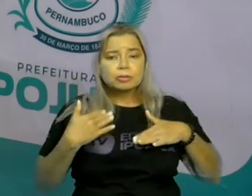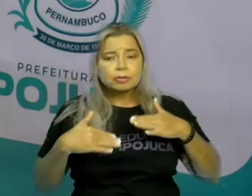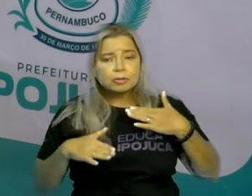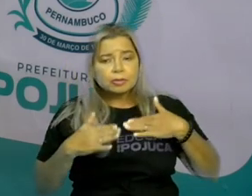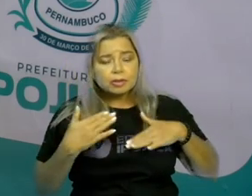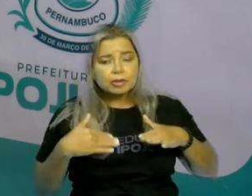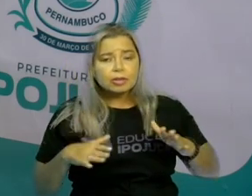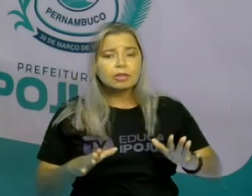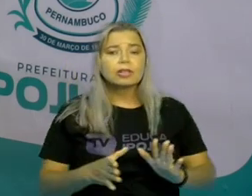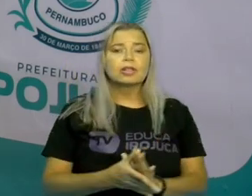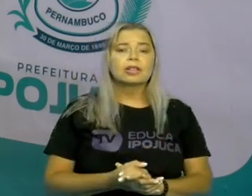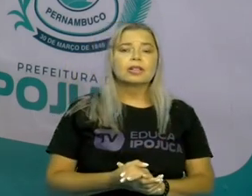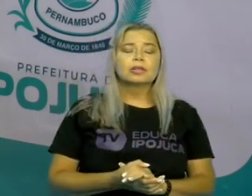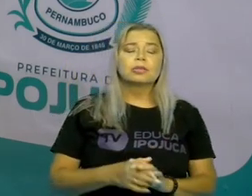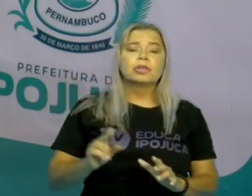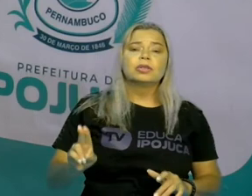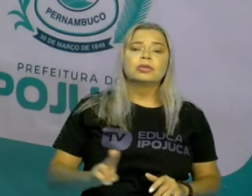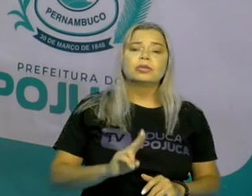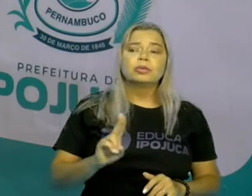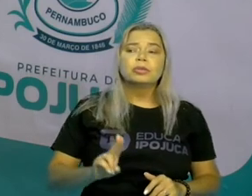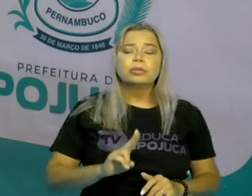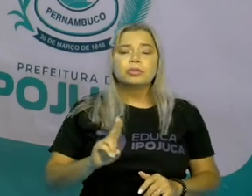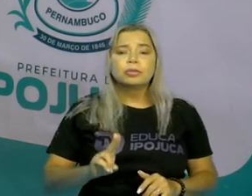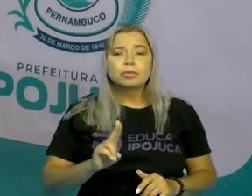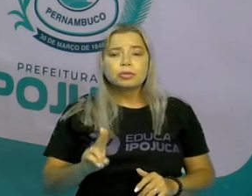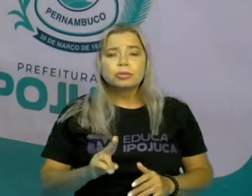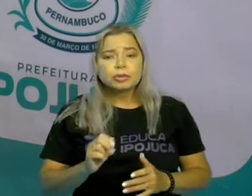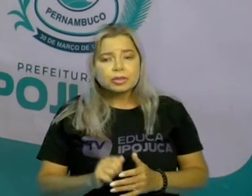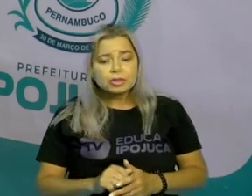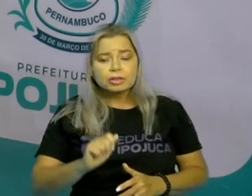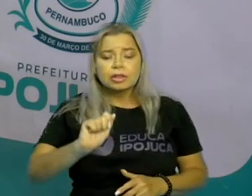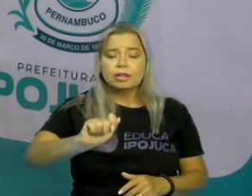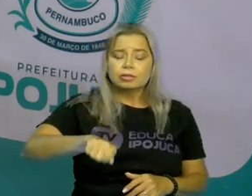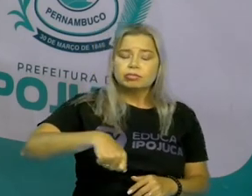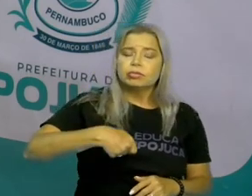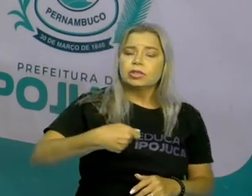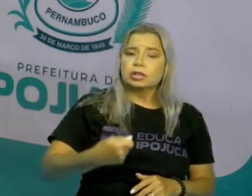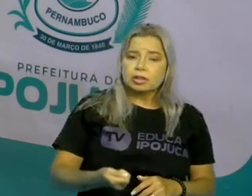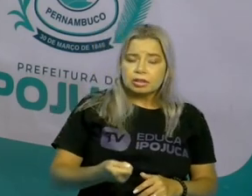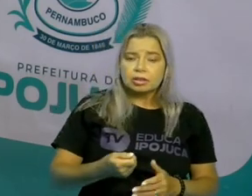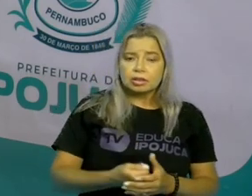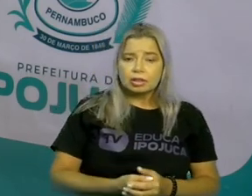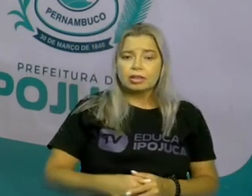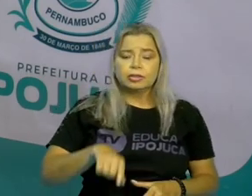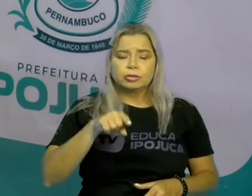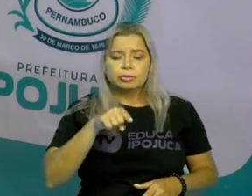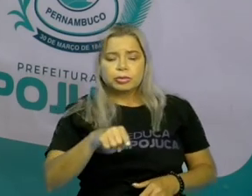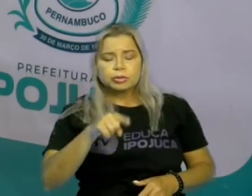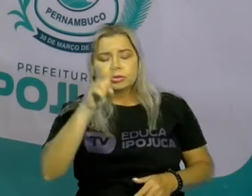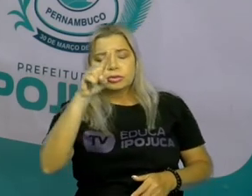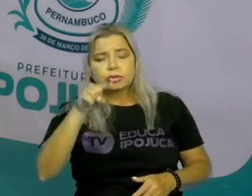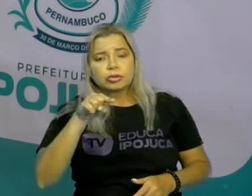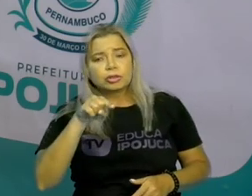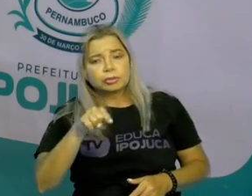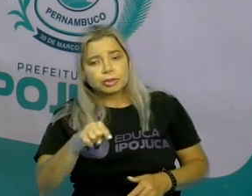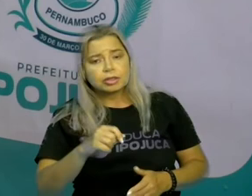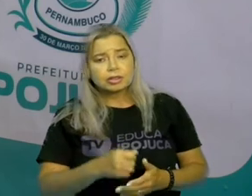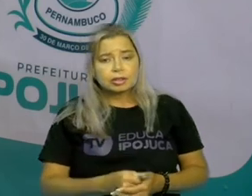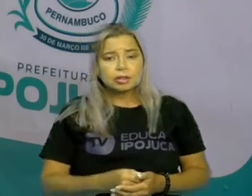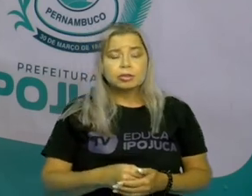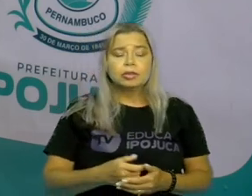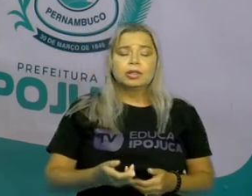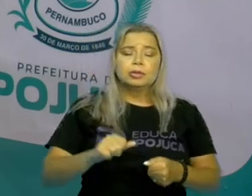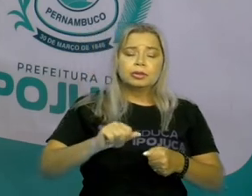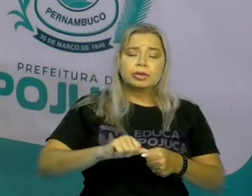Então, como é a importância desse processo de pontuação? Como se faz necessário em toda a construção do